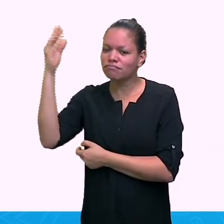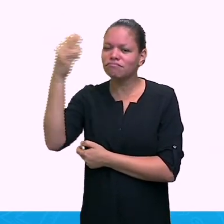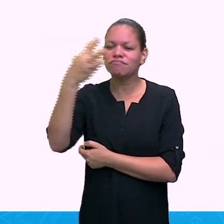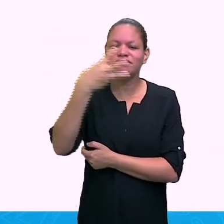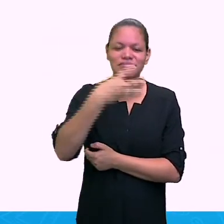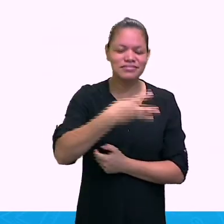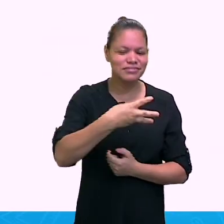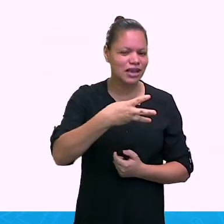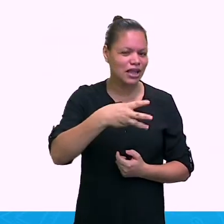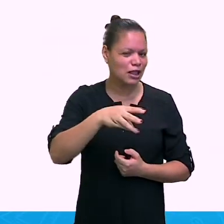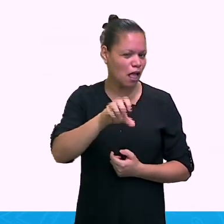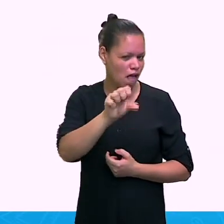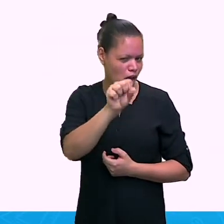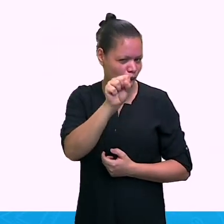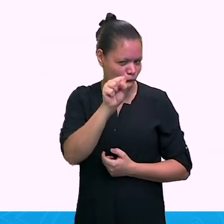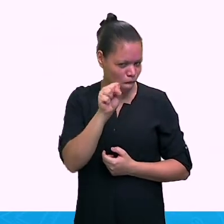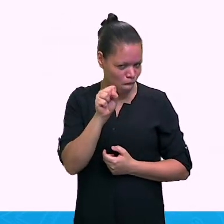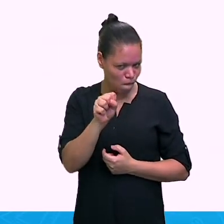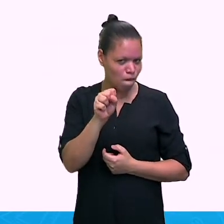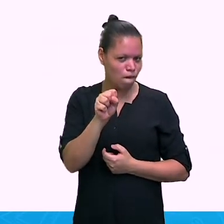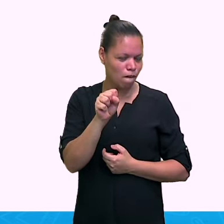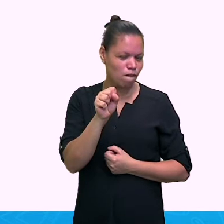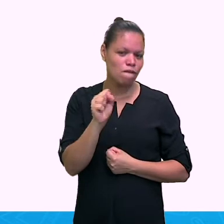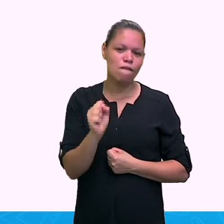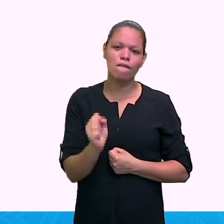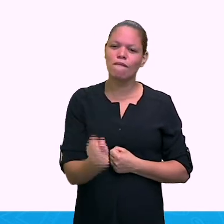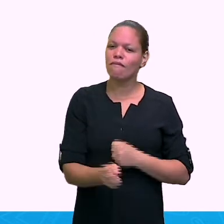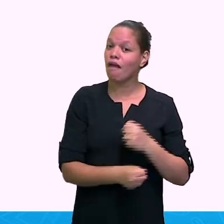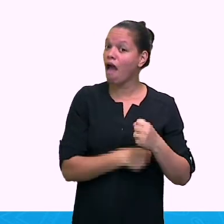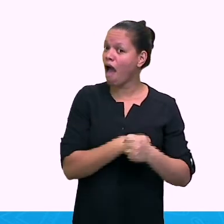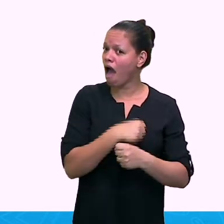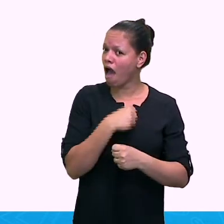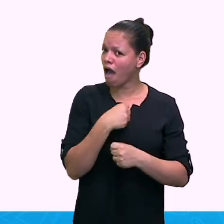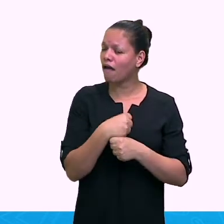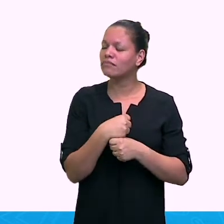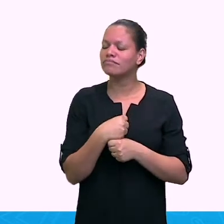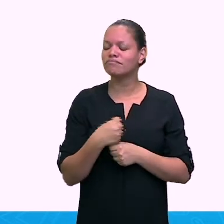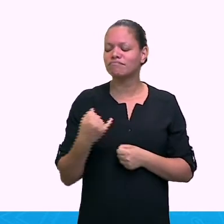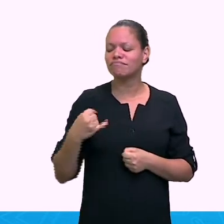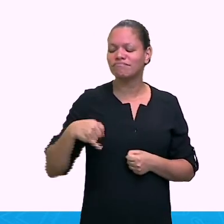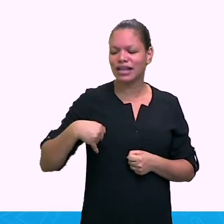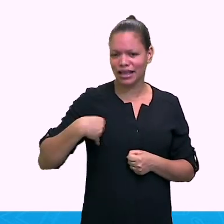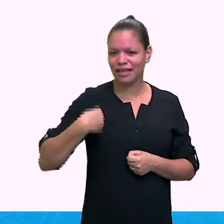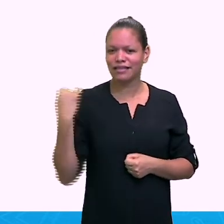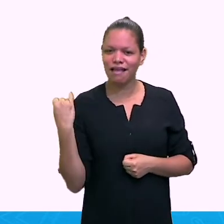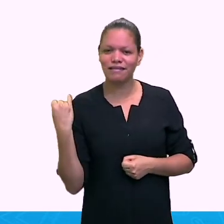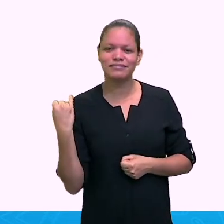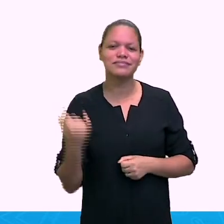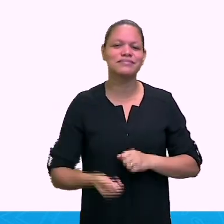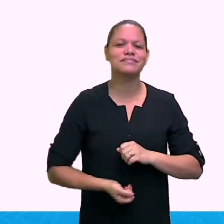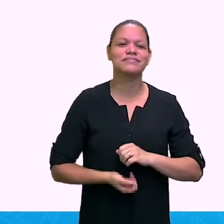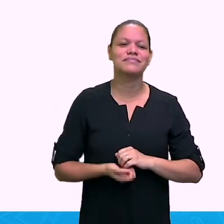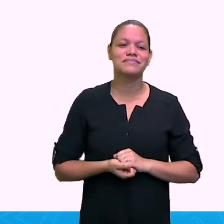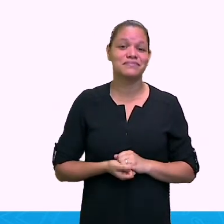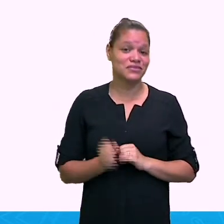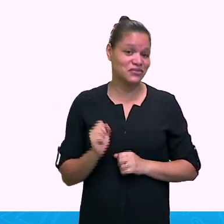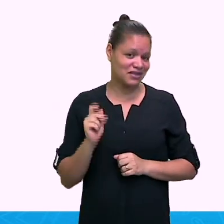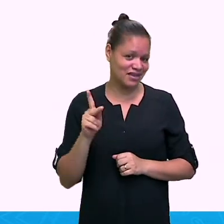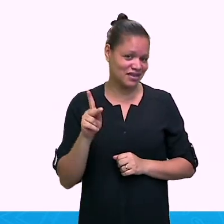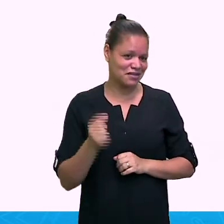38 years old, ok?